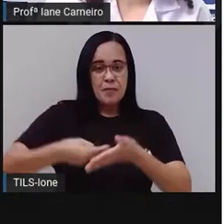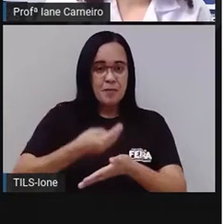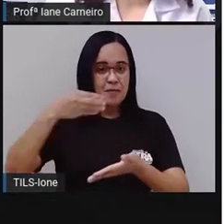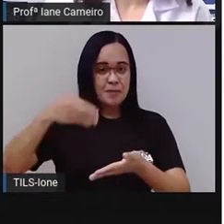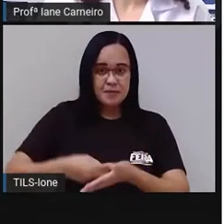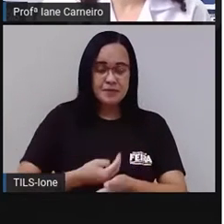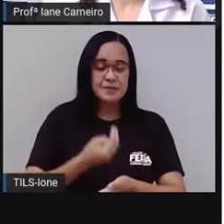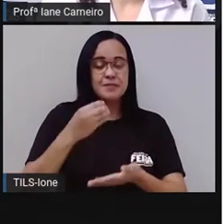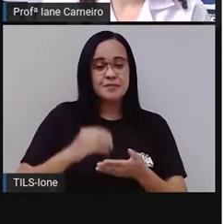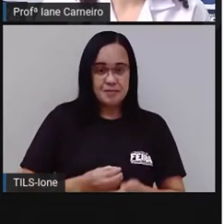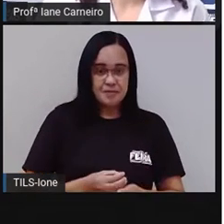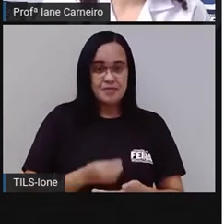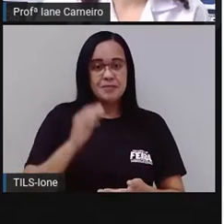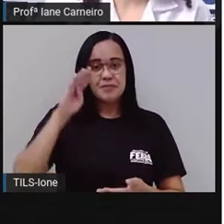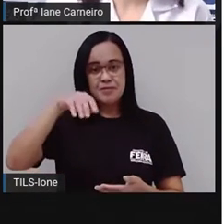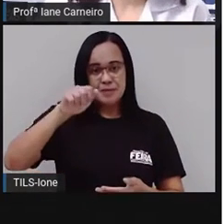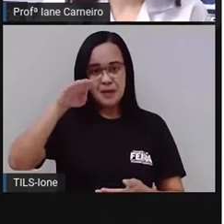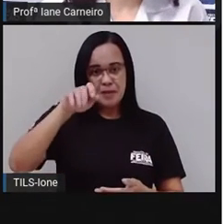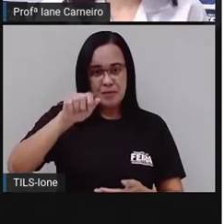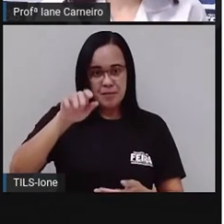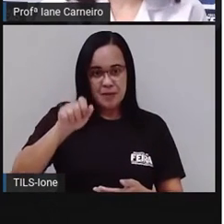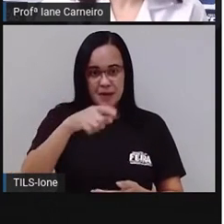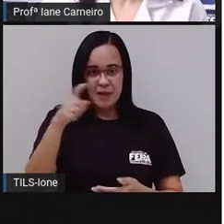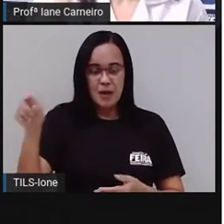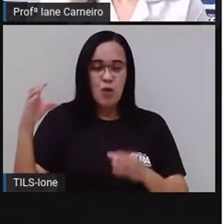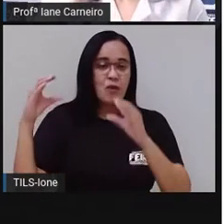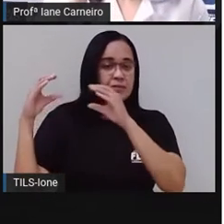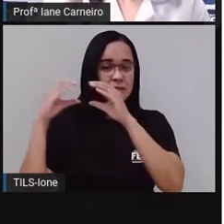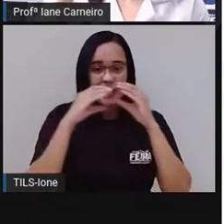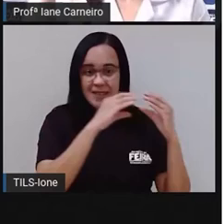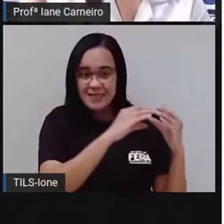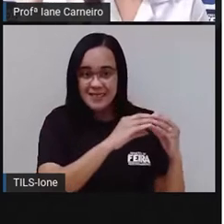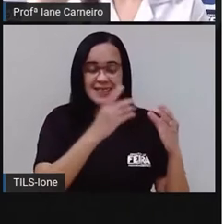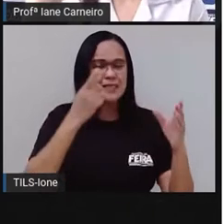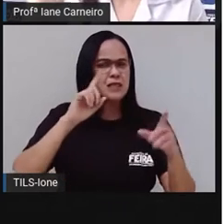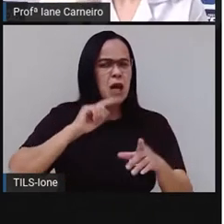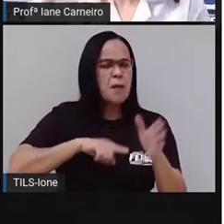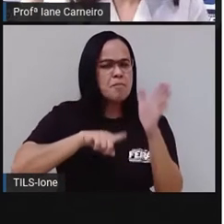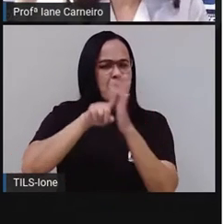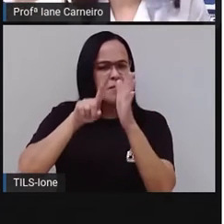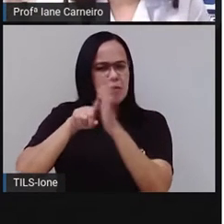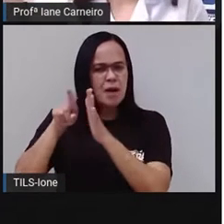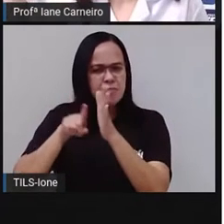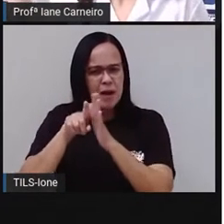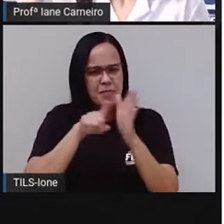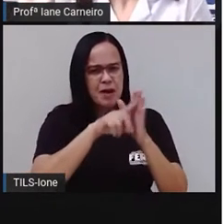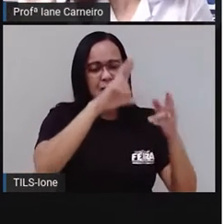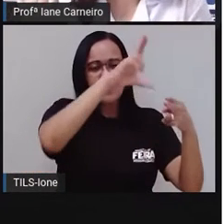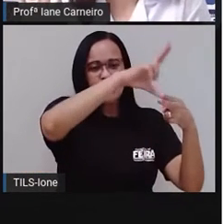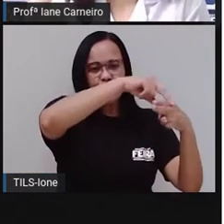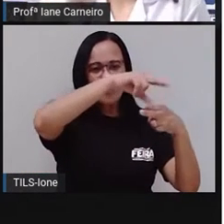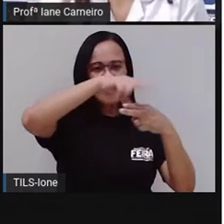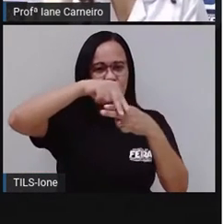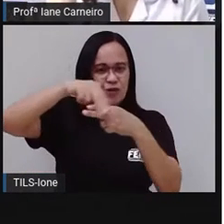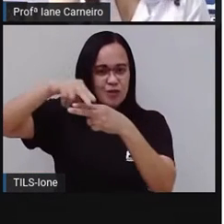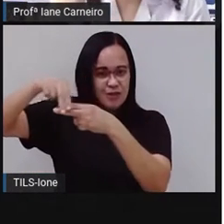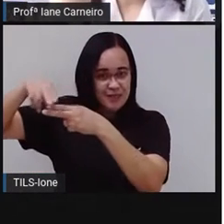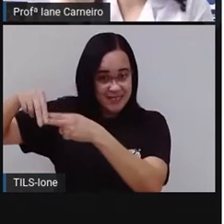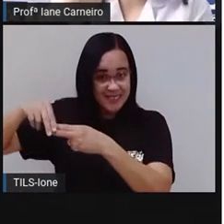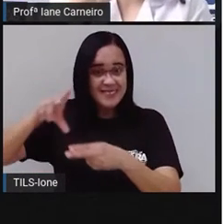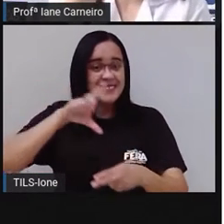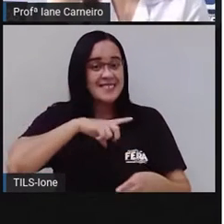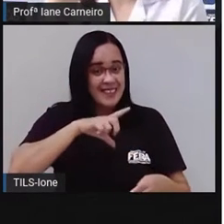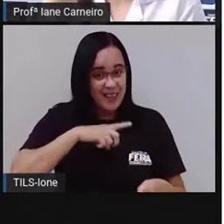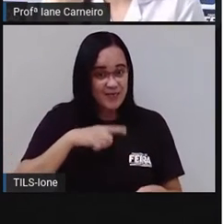tecido e poesia, adivinha em cordel, né? E é um tema que tem tudo a ver com o que a gente vai falar aqui, né? Porque a gente vai